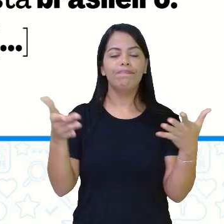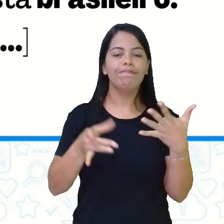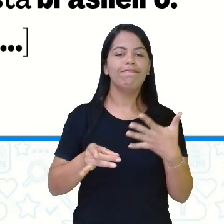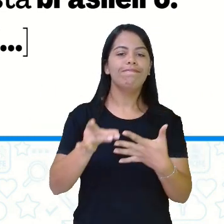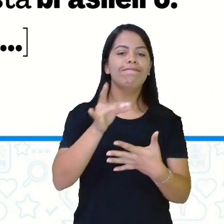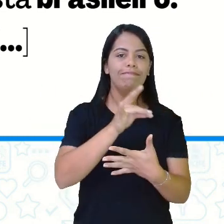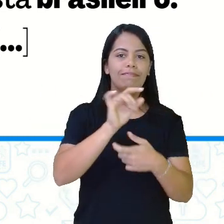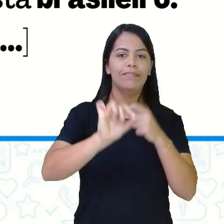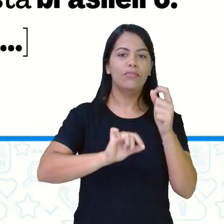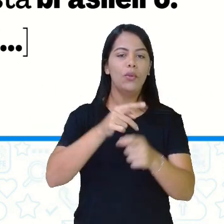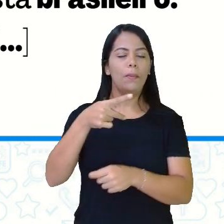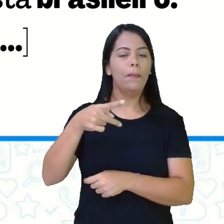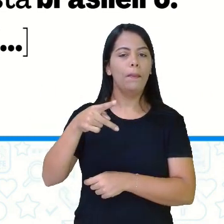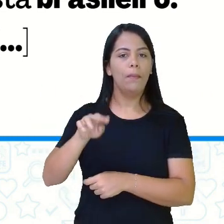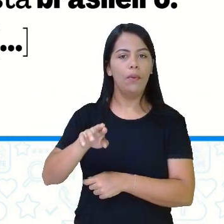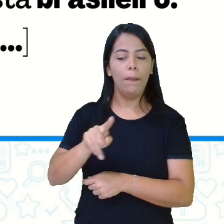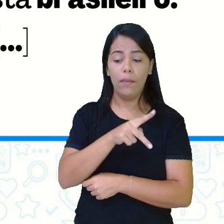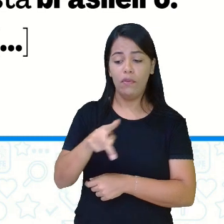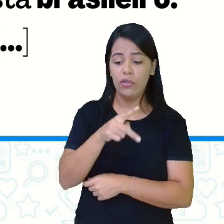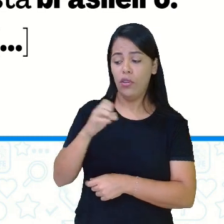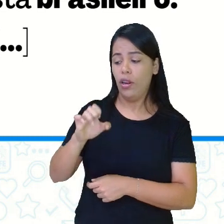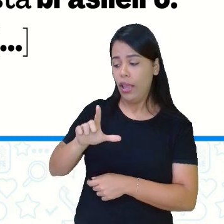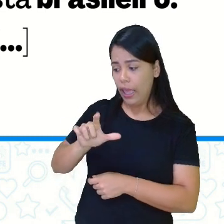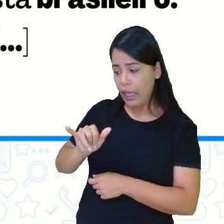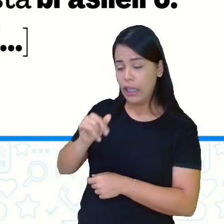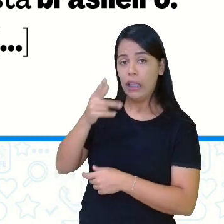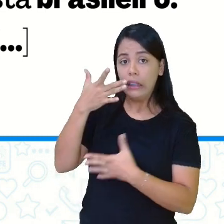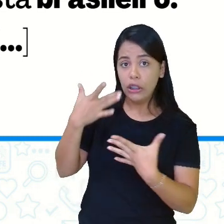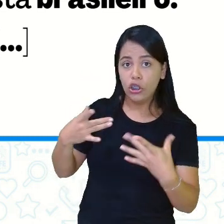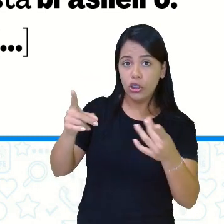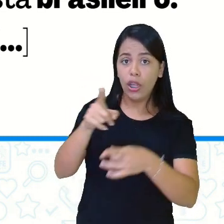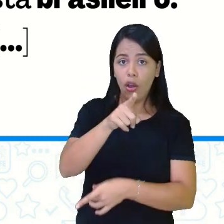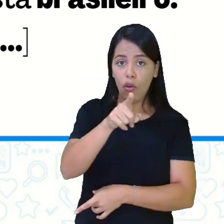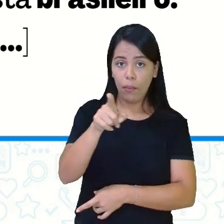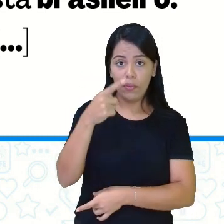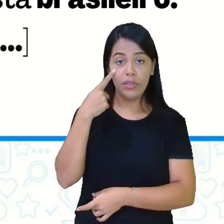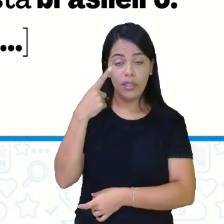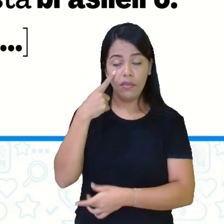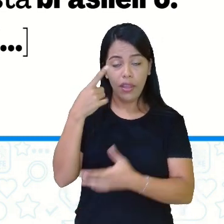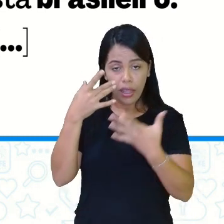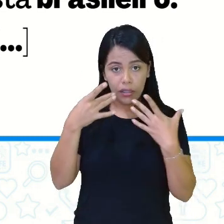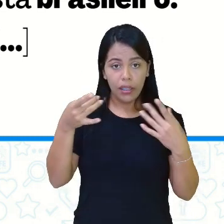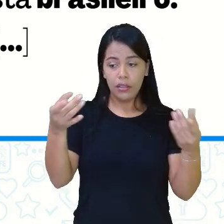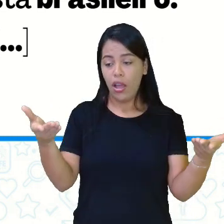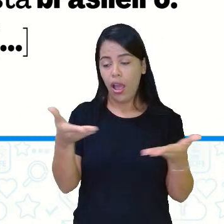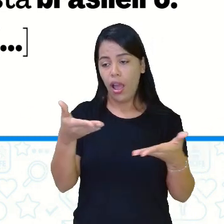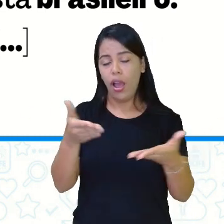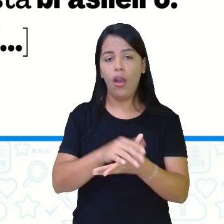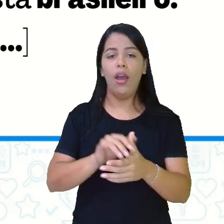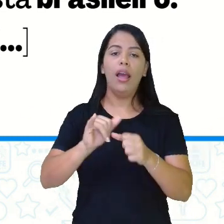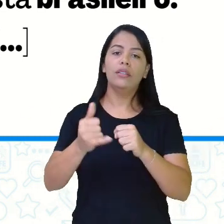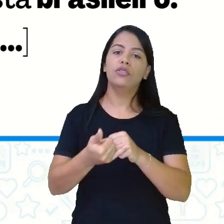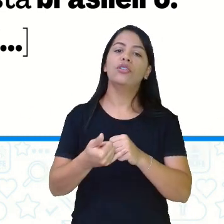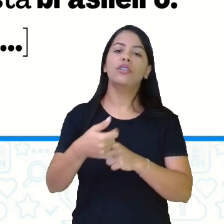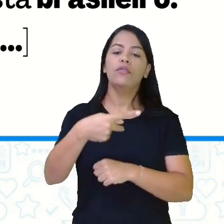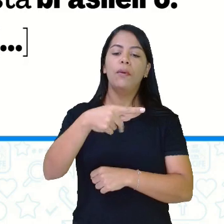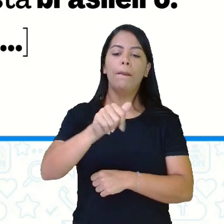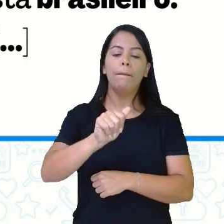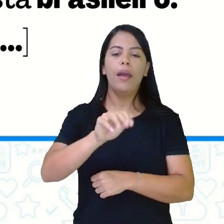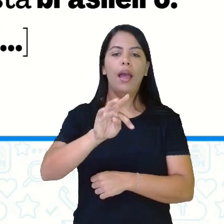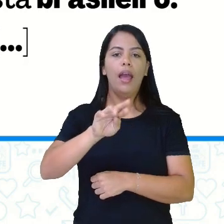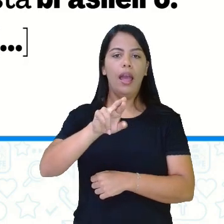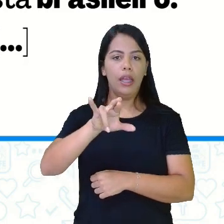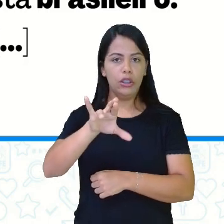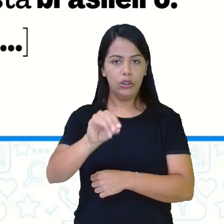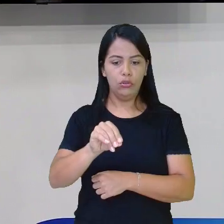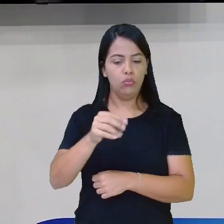que a professora, ele deixou aí negrito, para você prestar bem atenção. Os adjetivos pátrios. Não